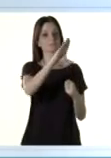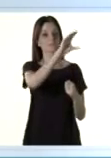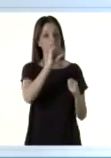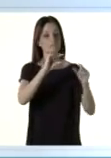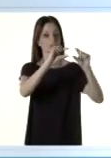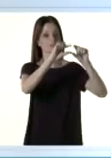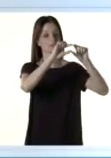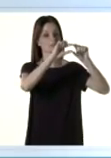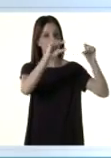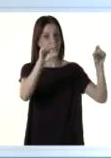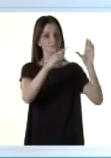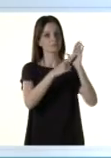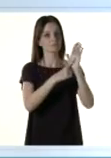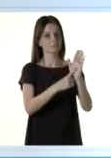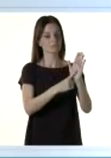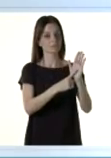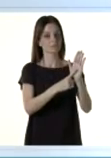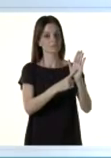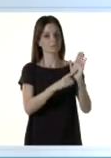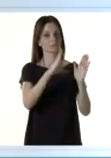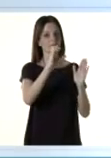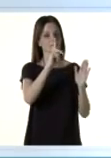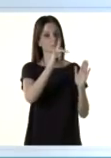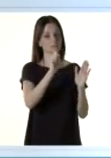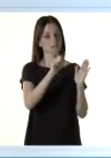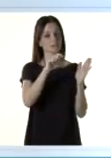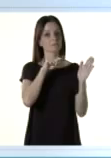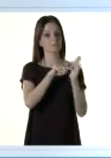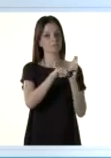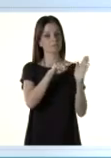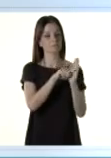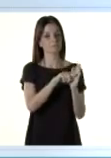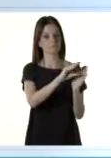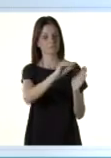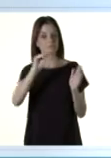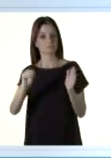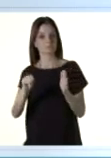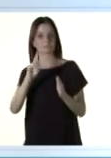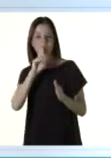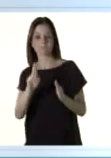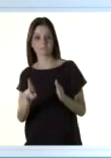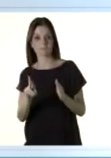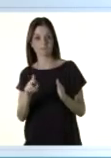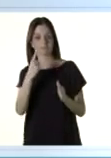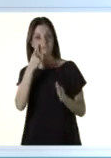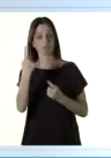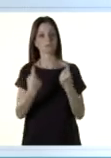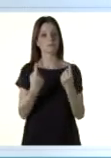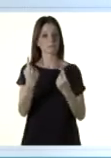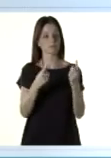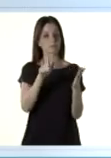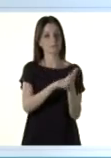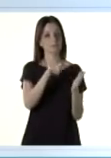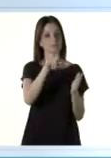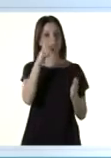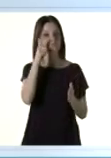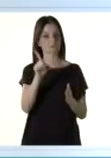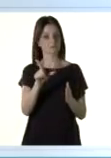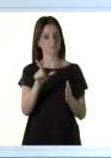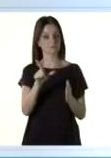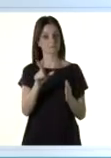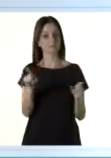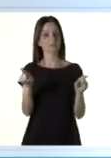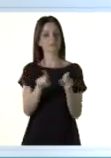transcrever a frase apresentada na capa de seu caderno de questões para o seu cartão de respostas, para identificar qual caderno você